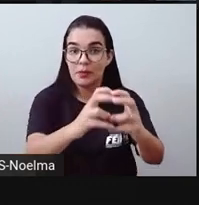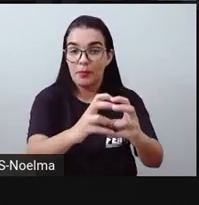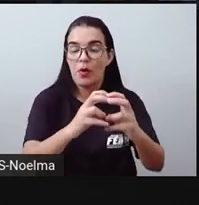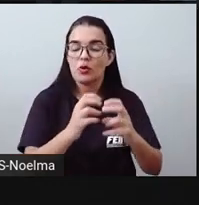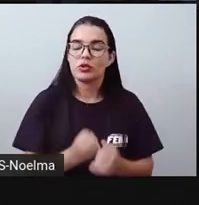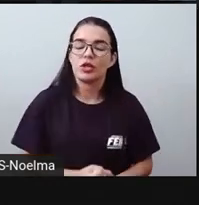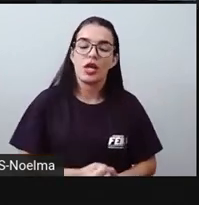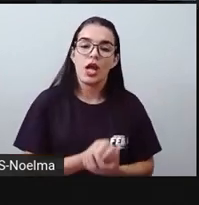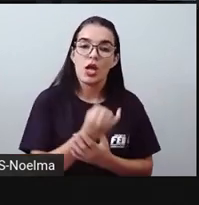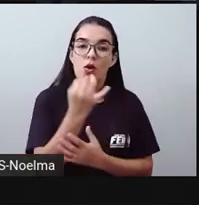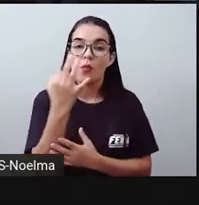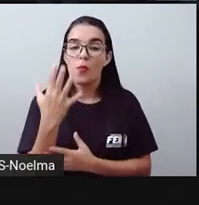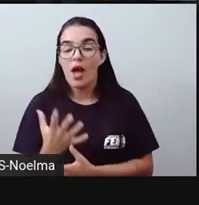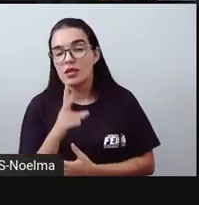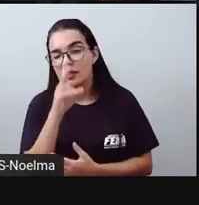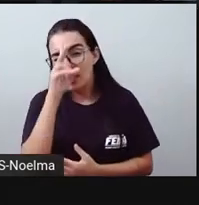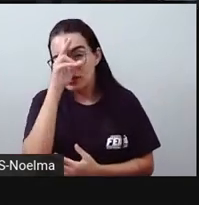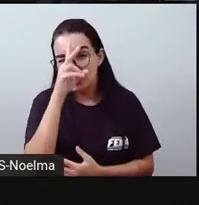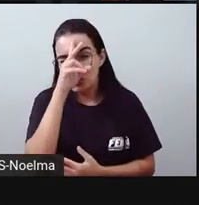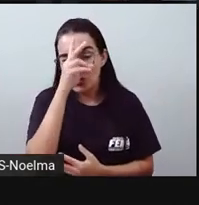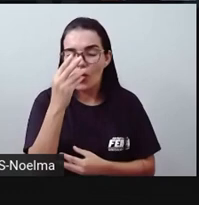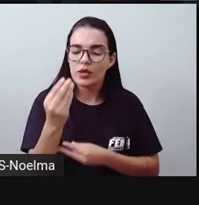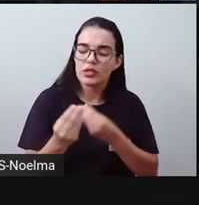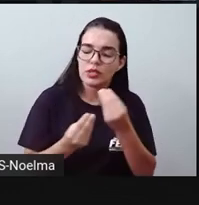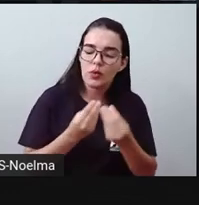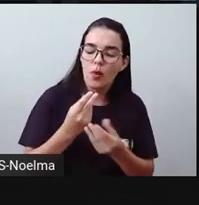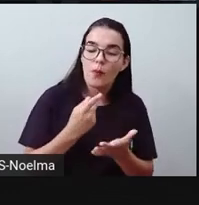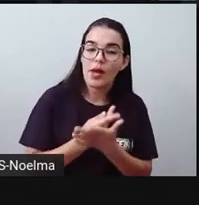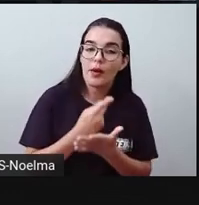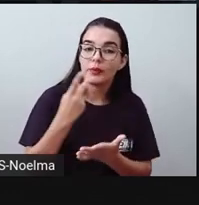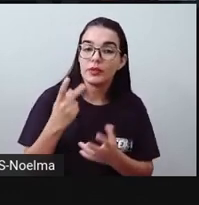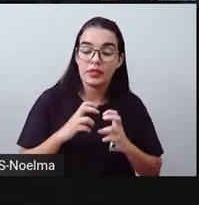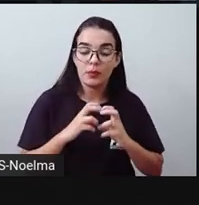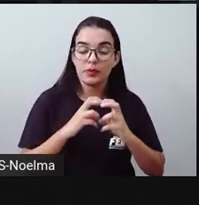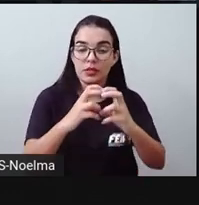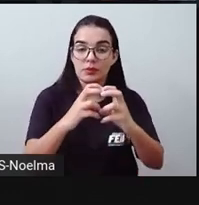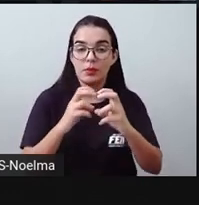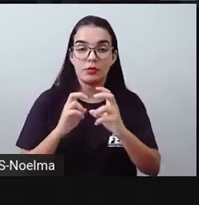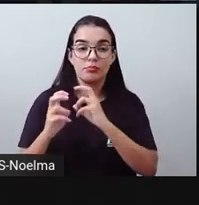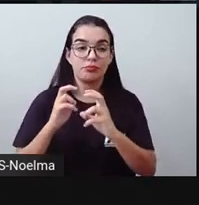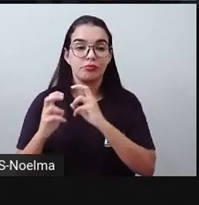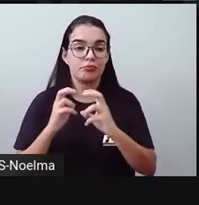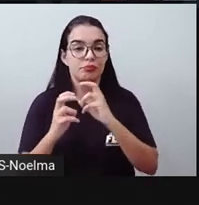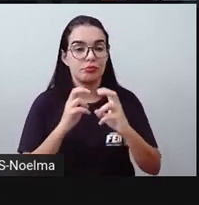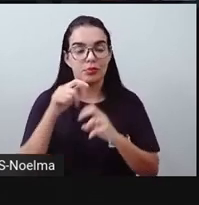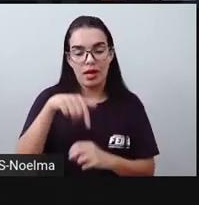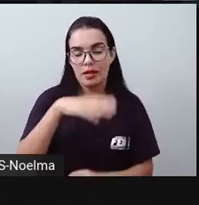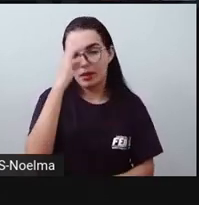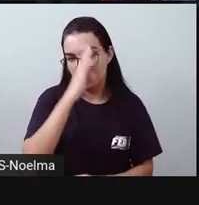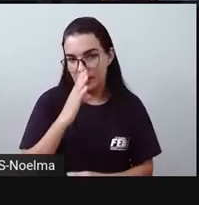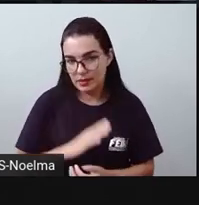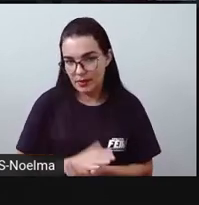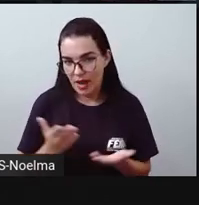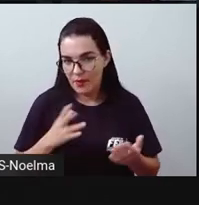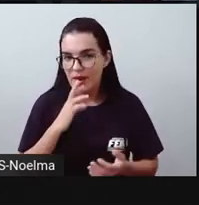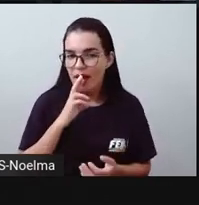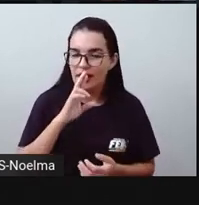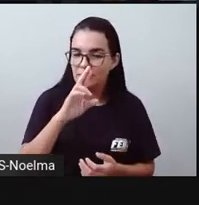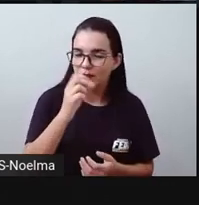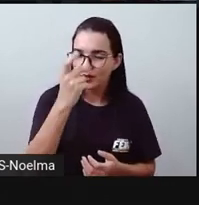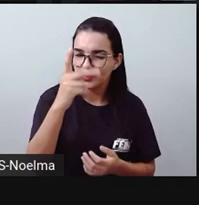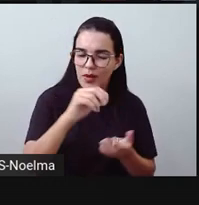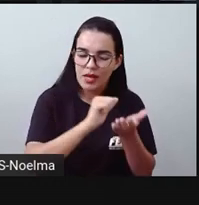quais as histórias e as condições do transporte ferroviário em nosso país. Você agora vai responder a atividade